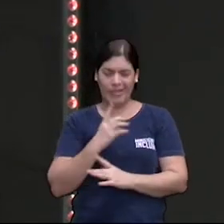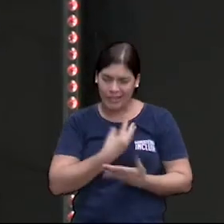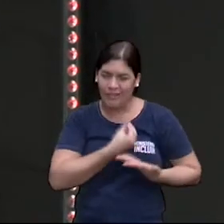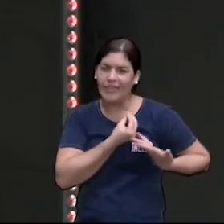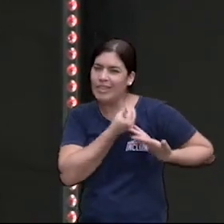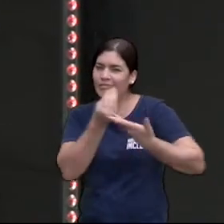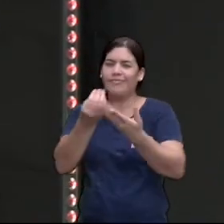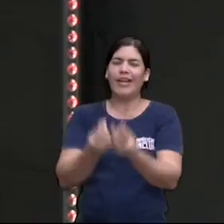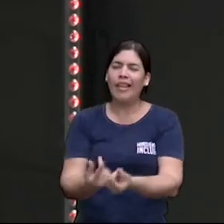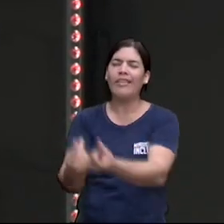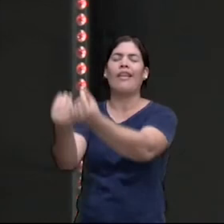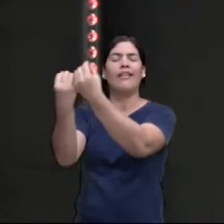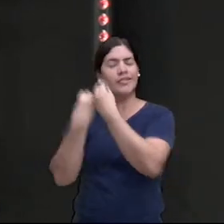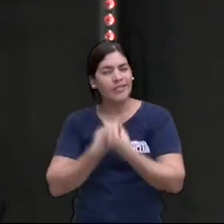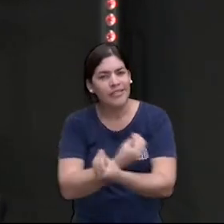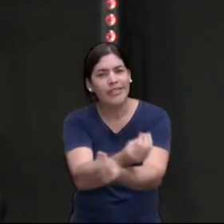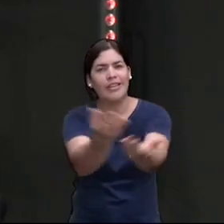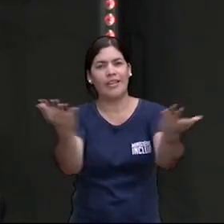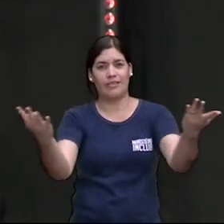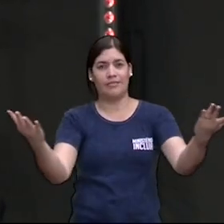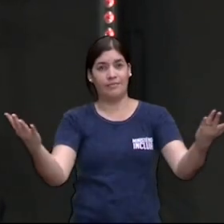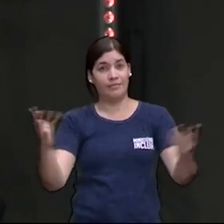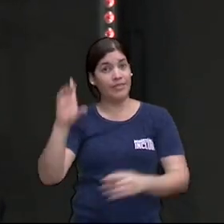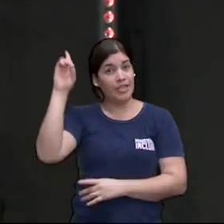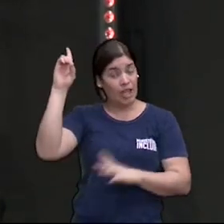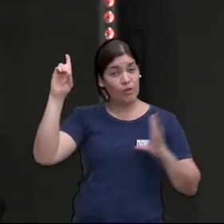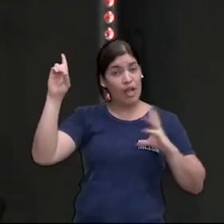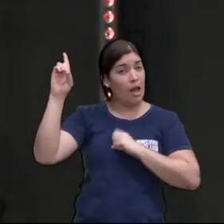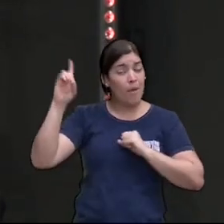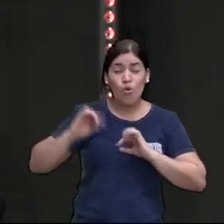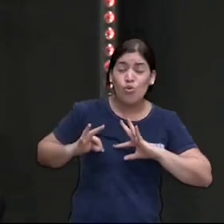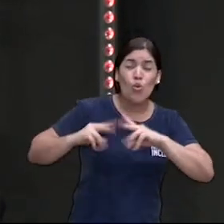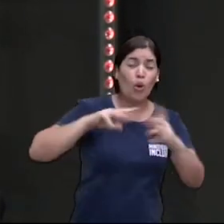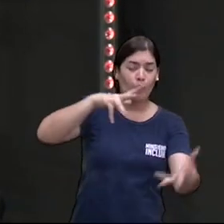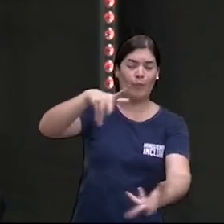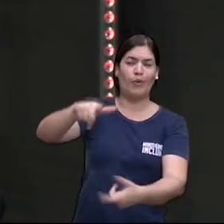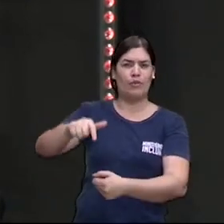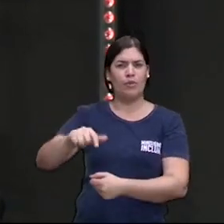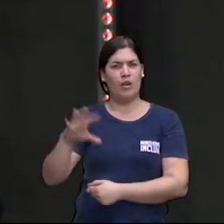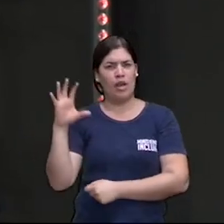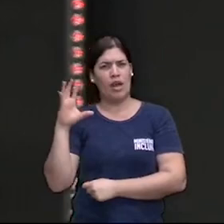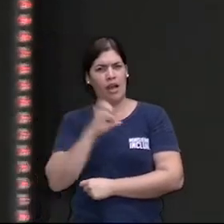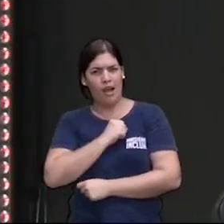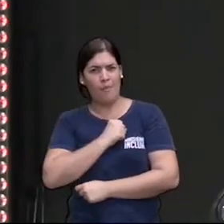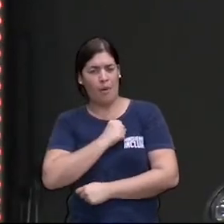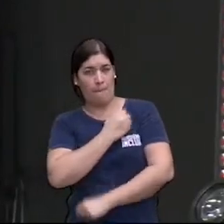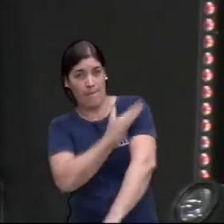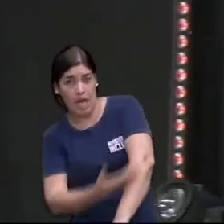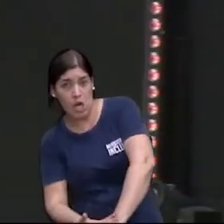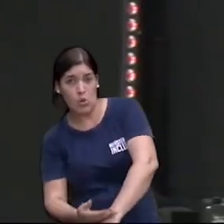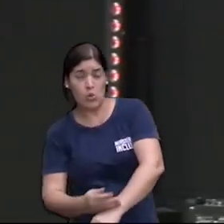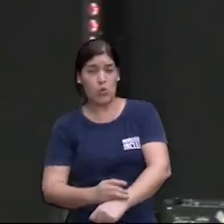porque Deus amou o mundo amou branco sim ou não amou negro